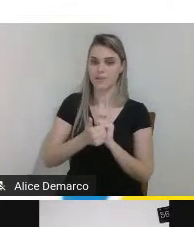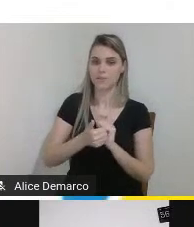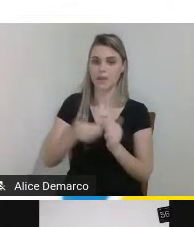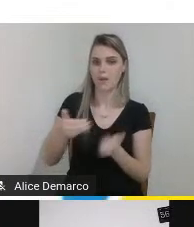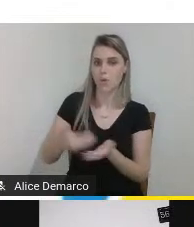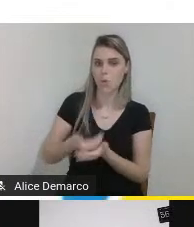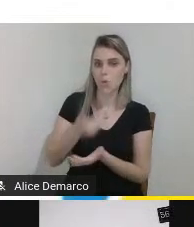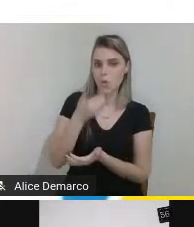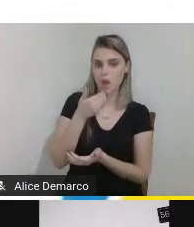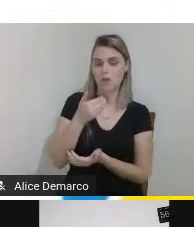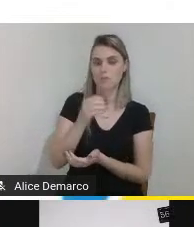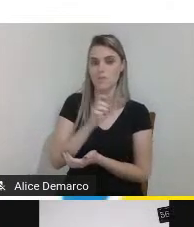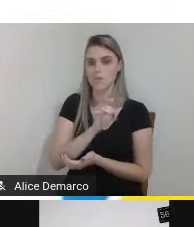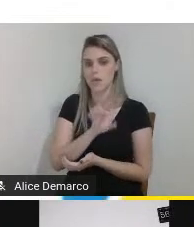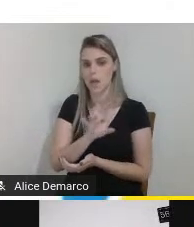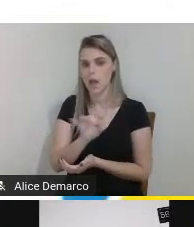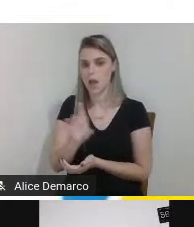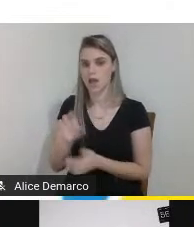deles próximo